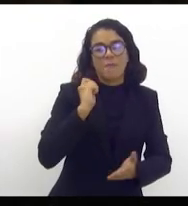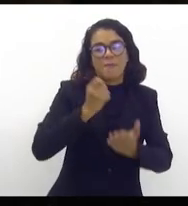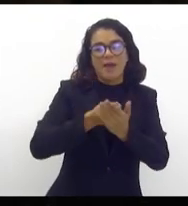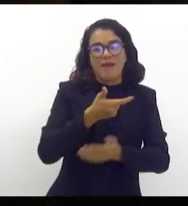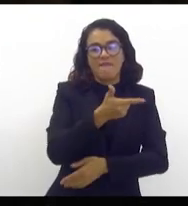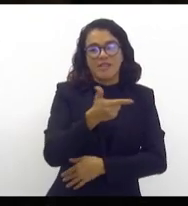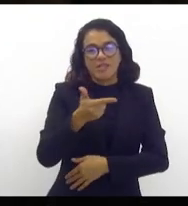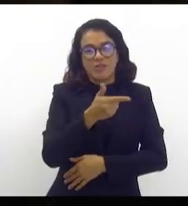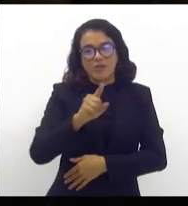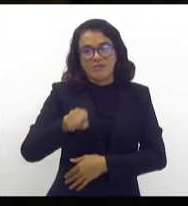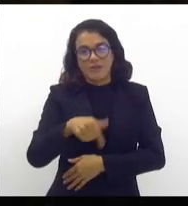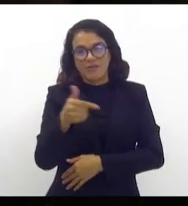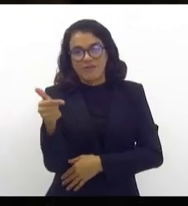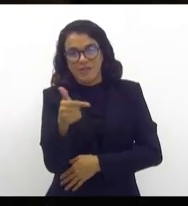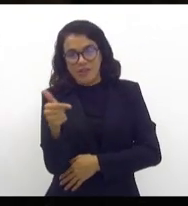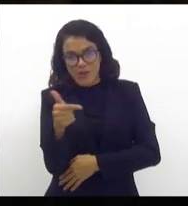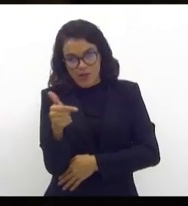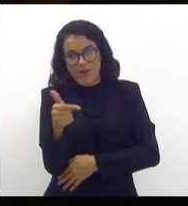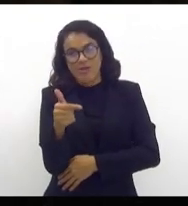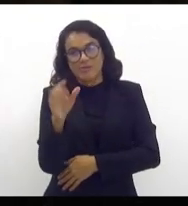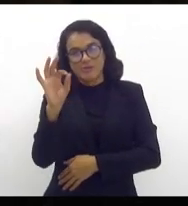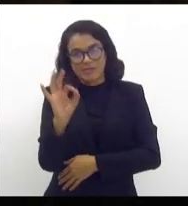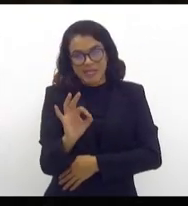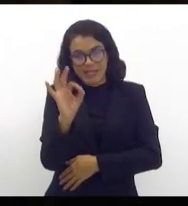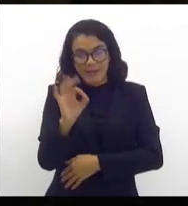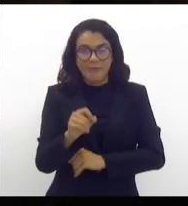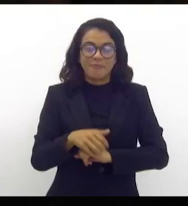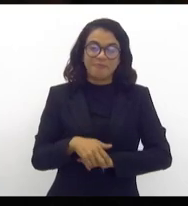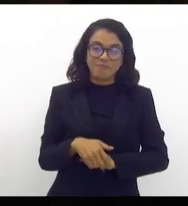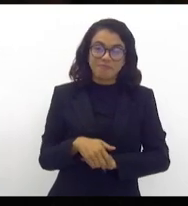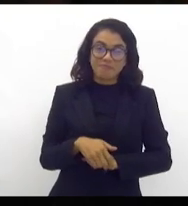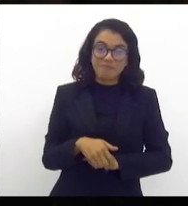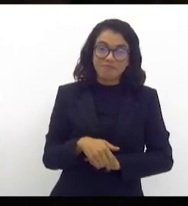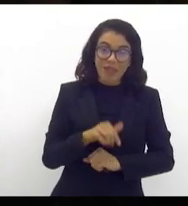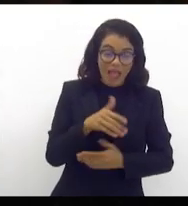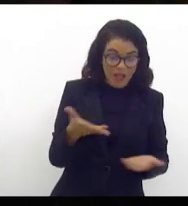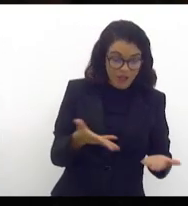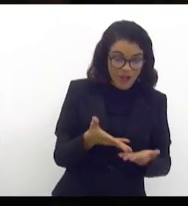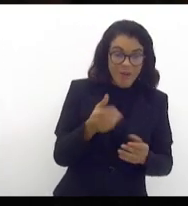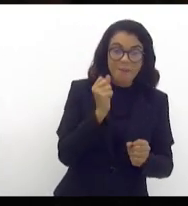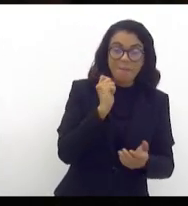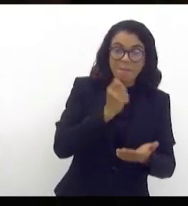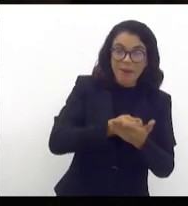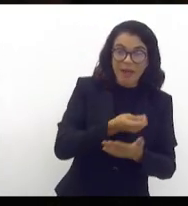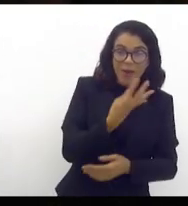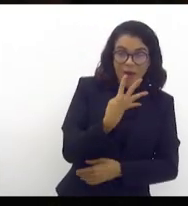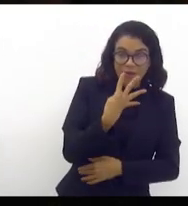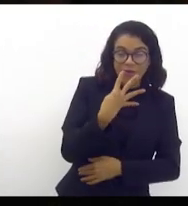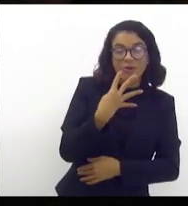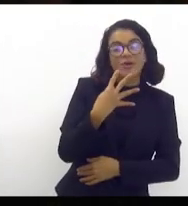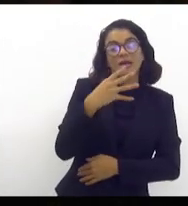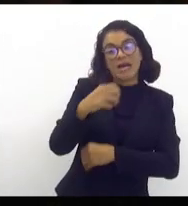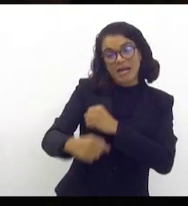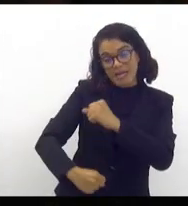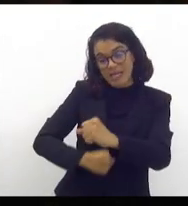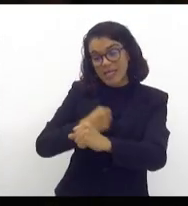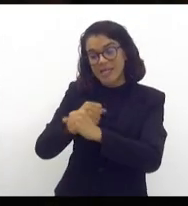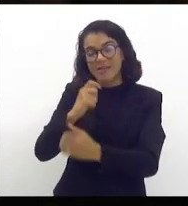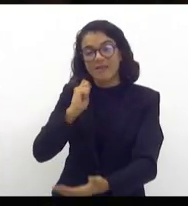que é o dobro de 11,11%. Se vamos pagar 4 esse ano, ano que vem, vamos pagar